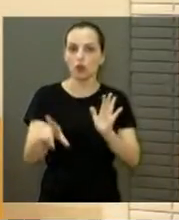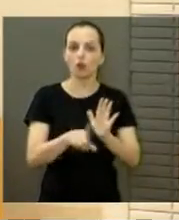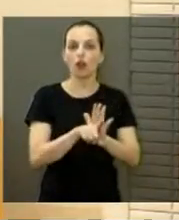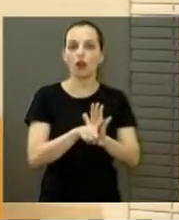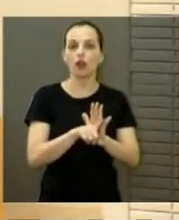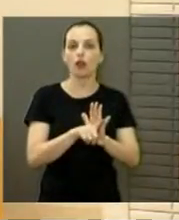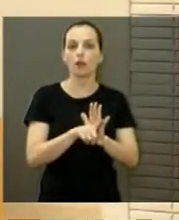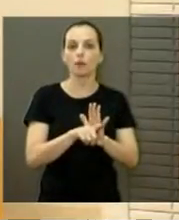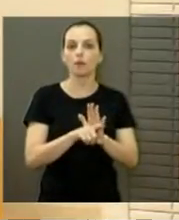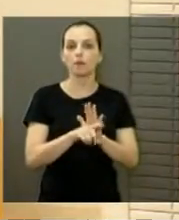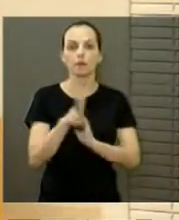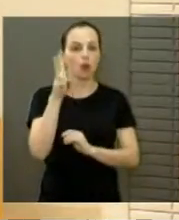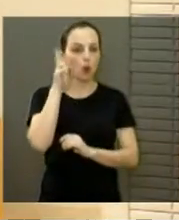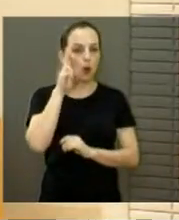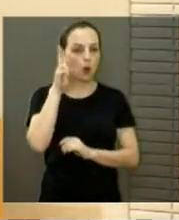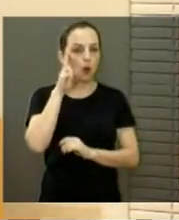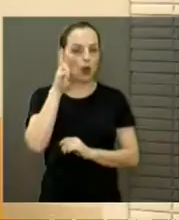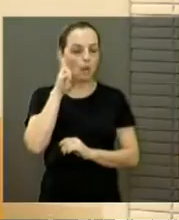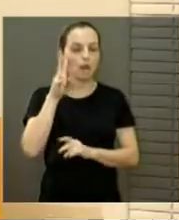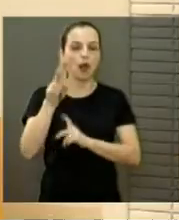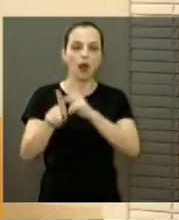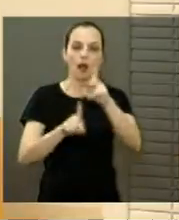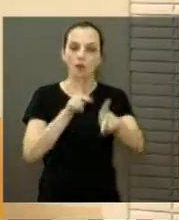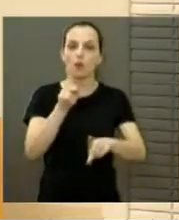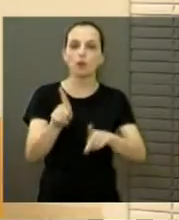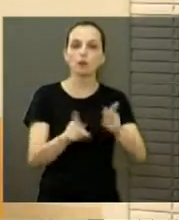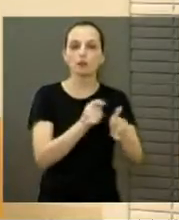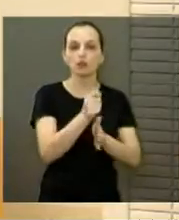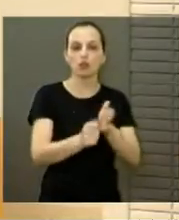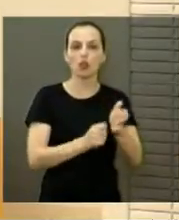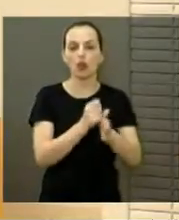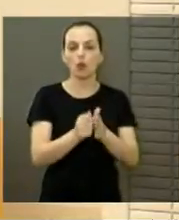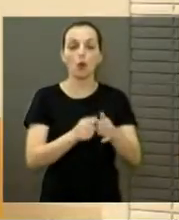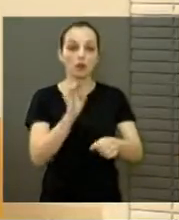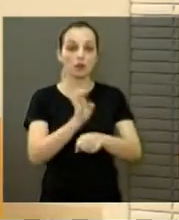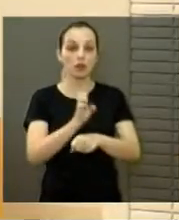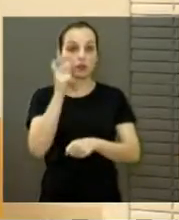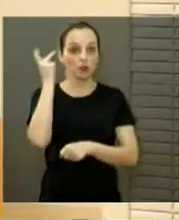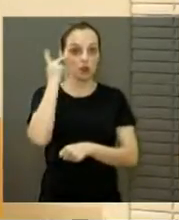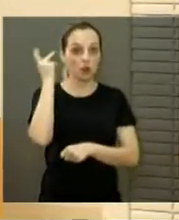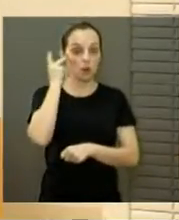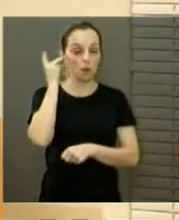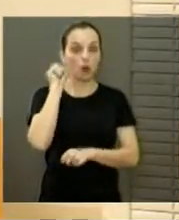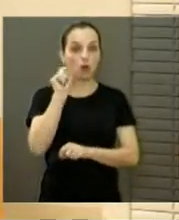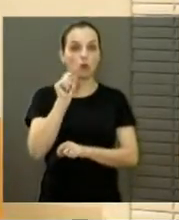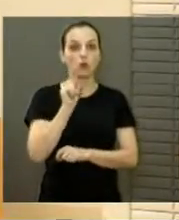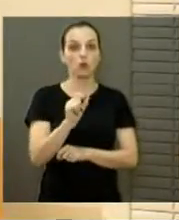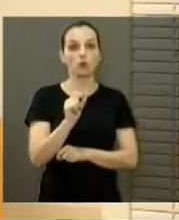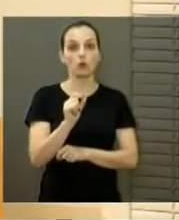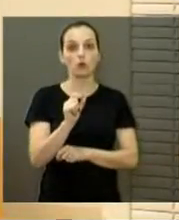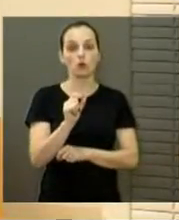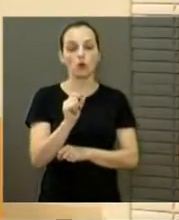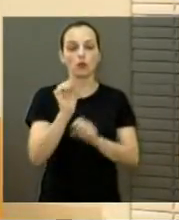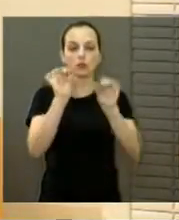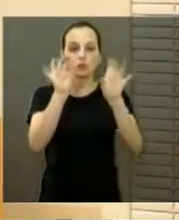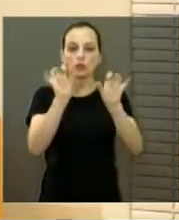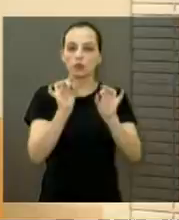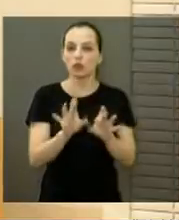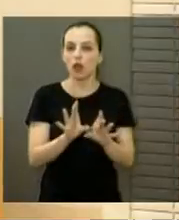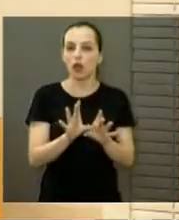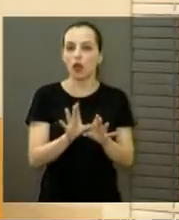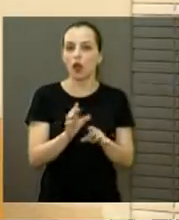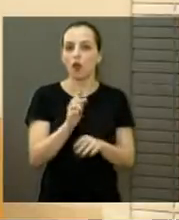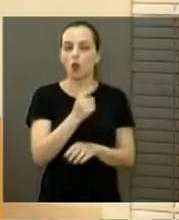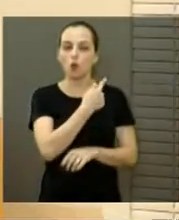Quero lembrar a toda a população de Araraquara e do Estado de São Paulo, em especial ao